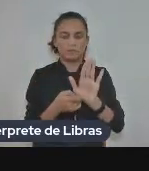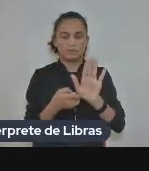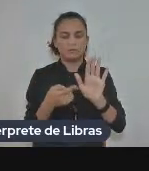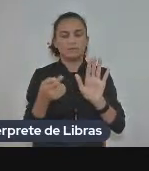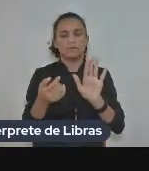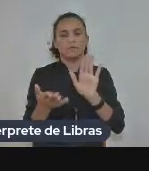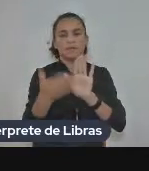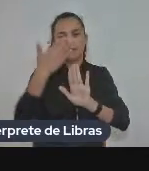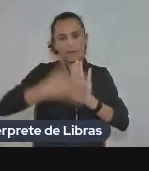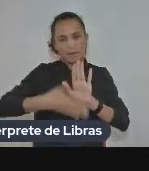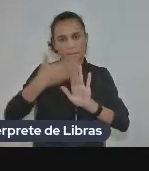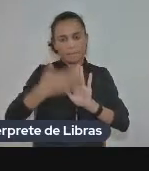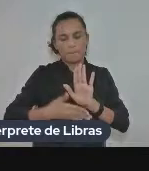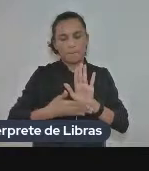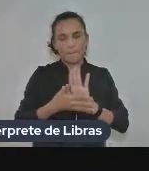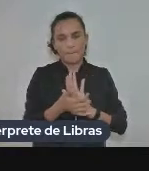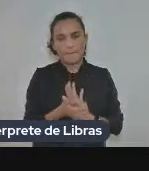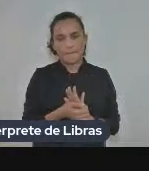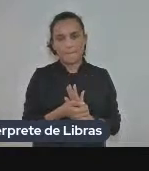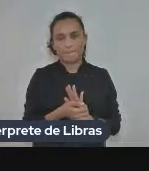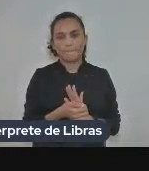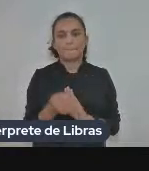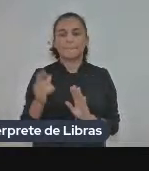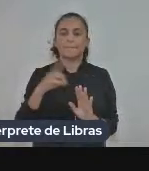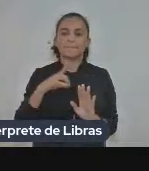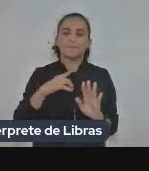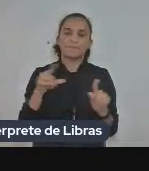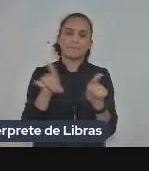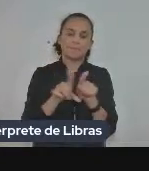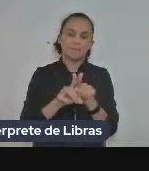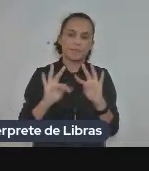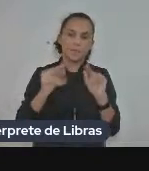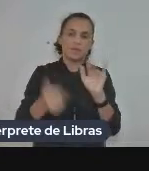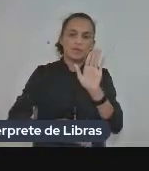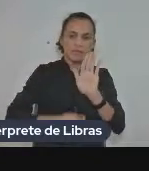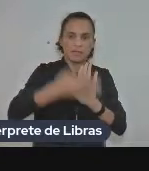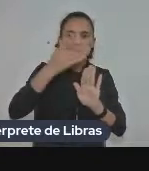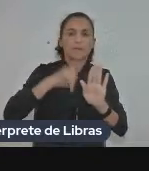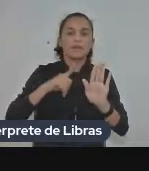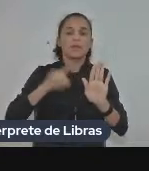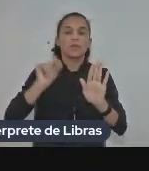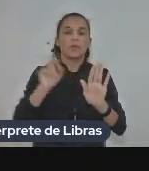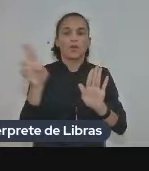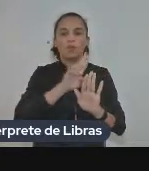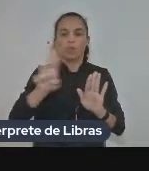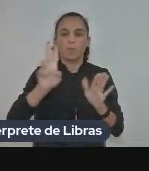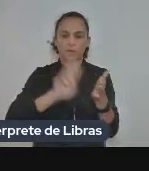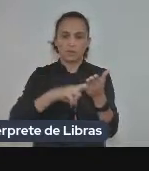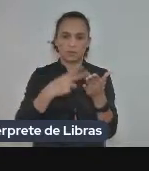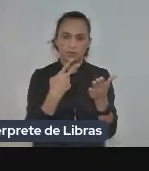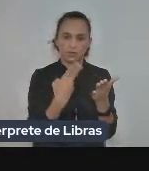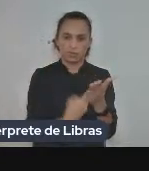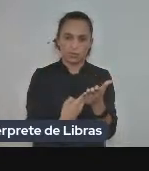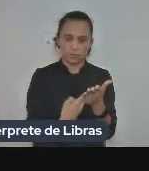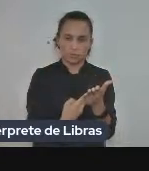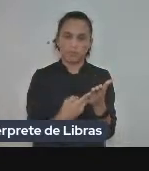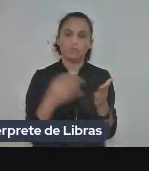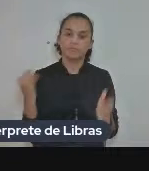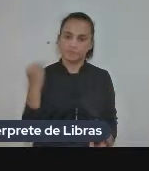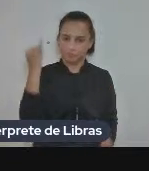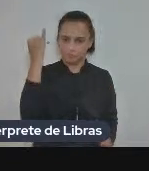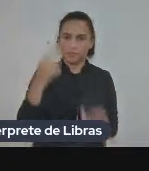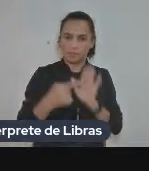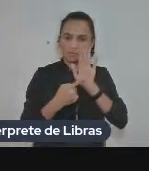e também temos em todas as capas apresentam o nome dos tradutores isso é